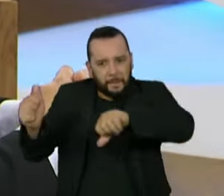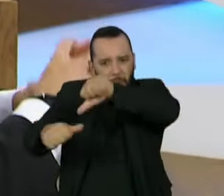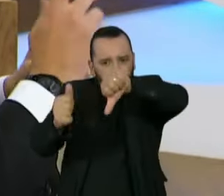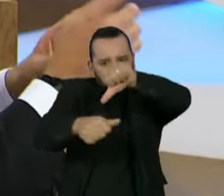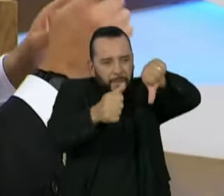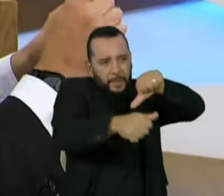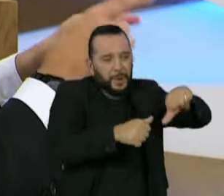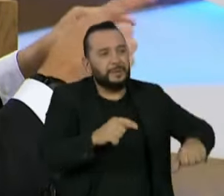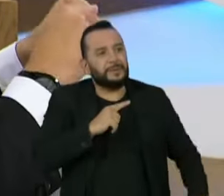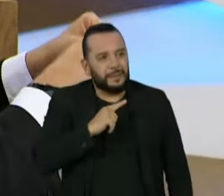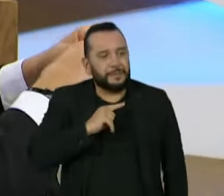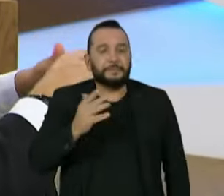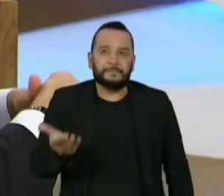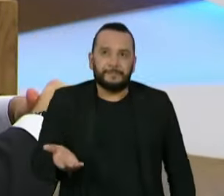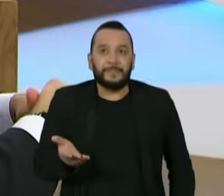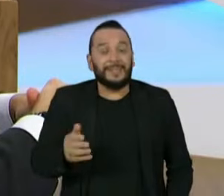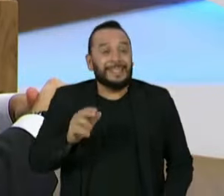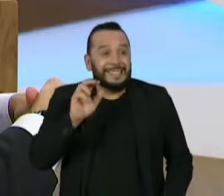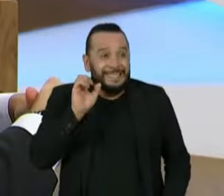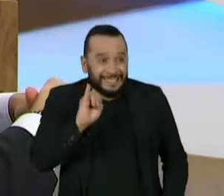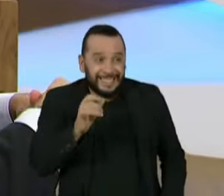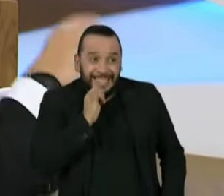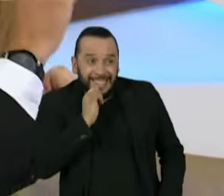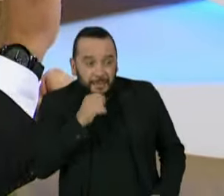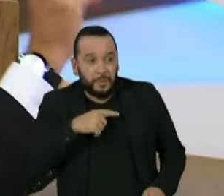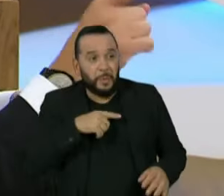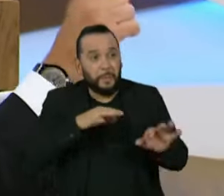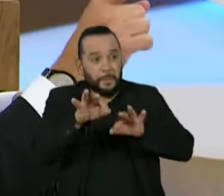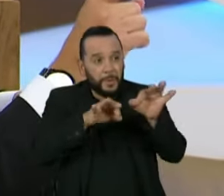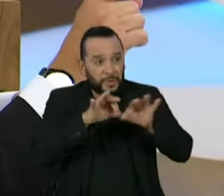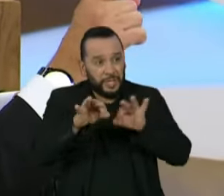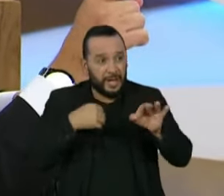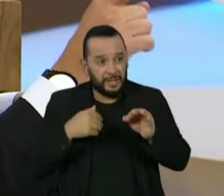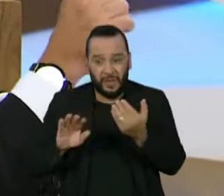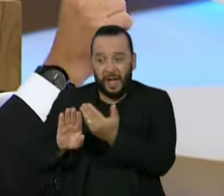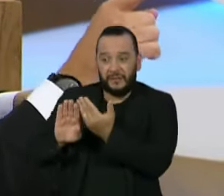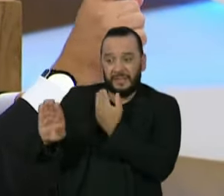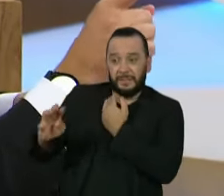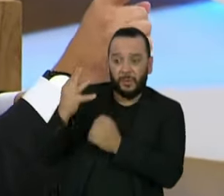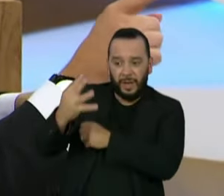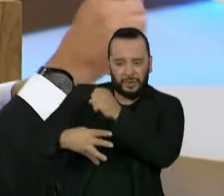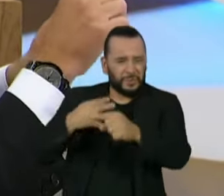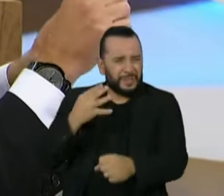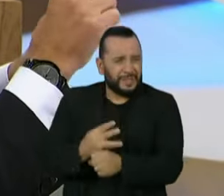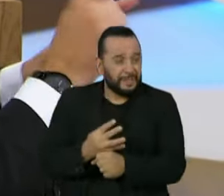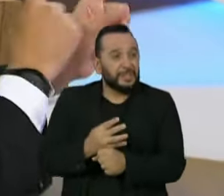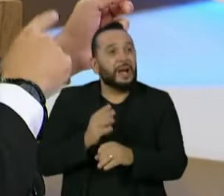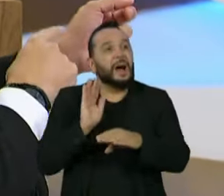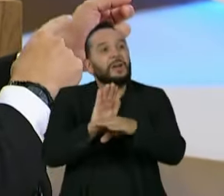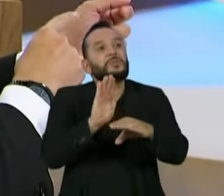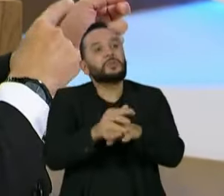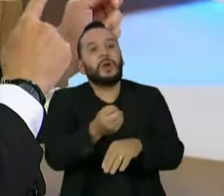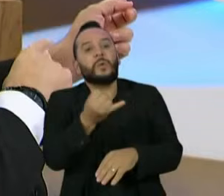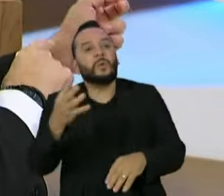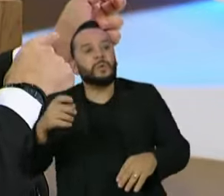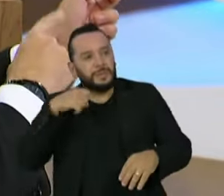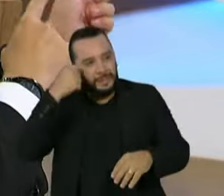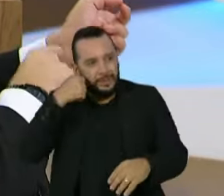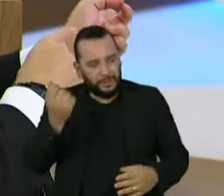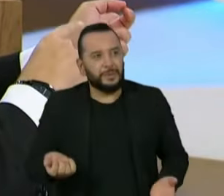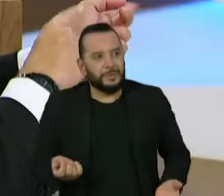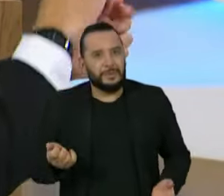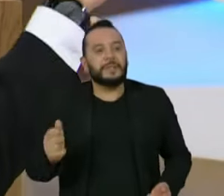que terão seus processos arquivados. O cidadão relata um projeto dessa magnitude e tem dois processos